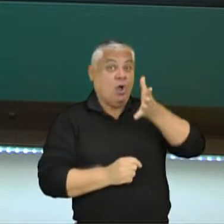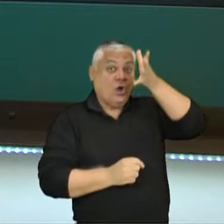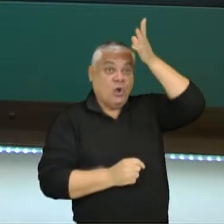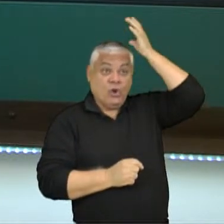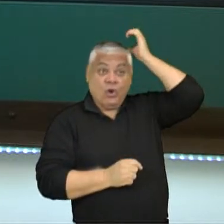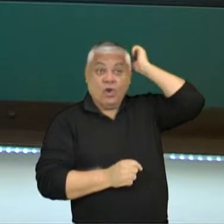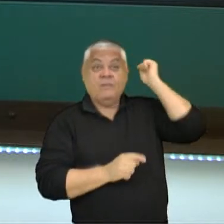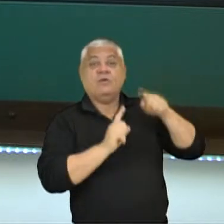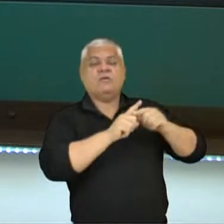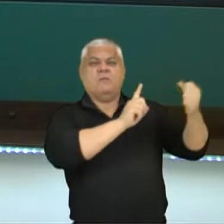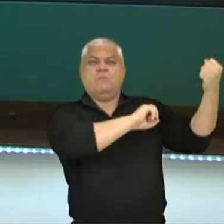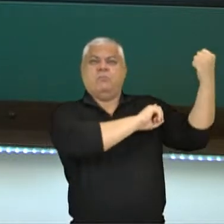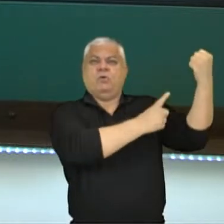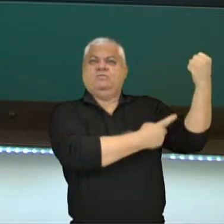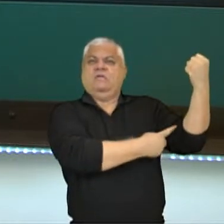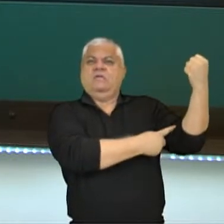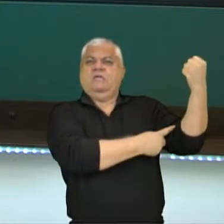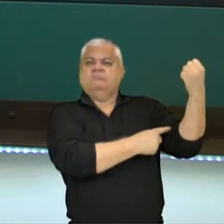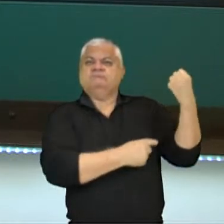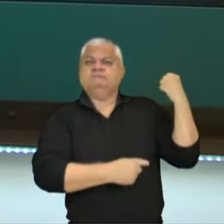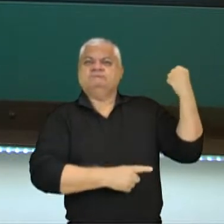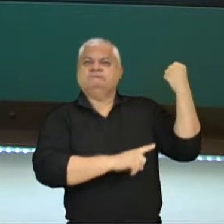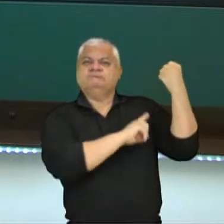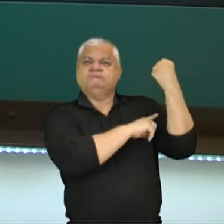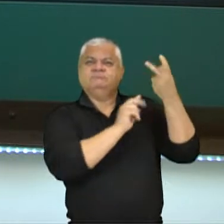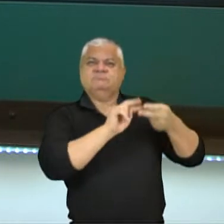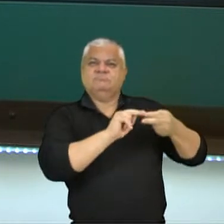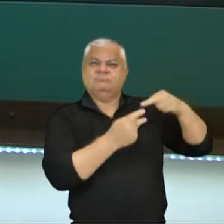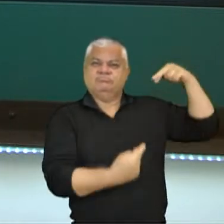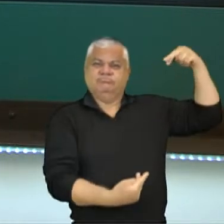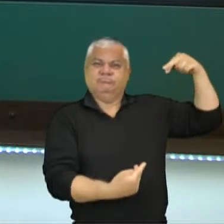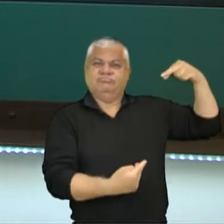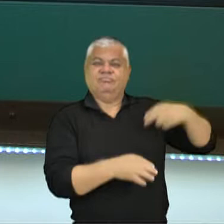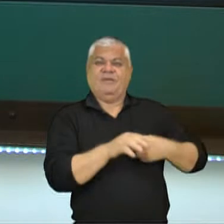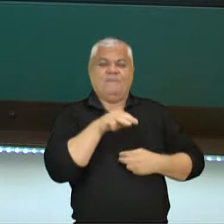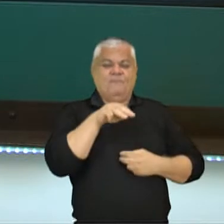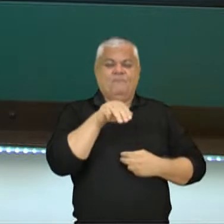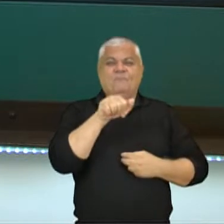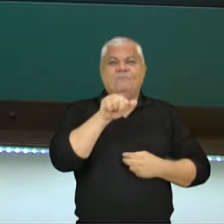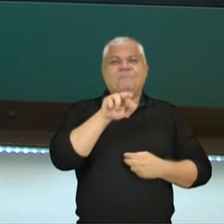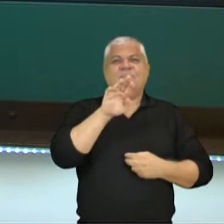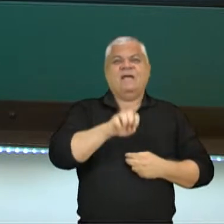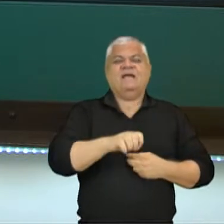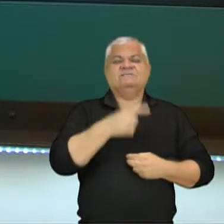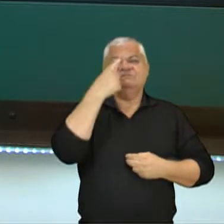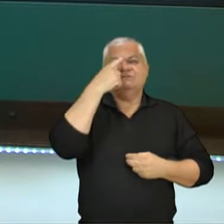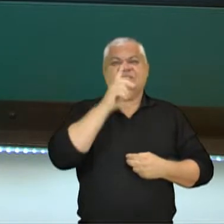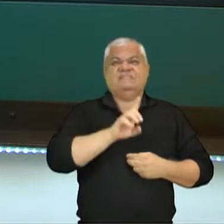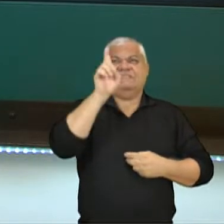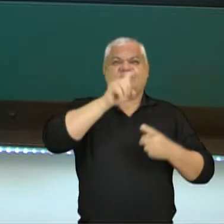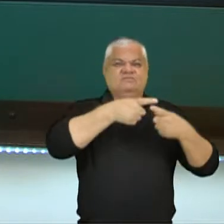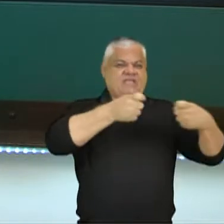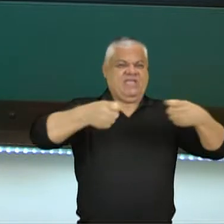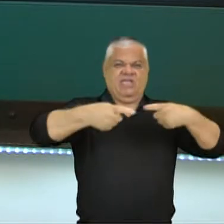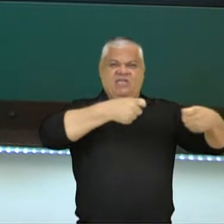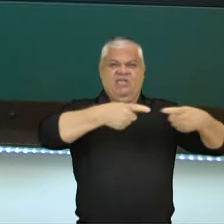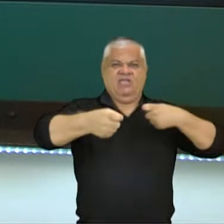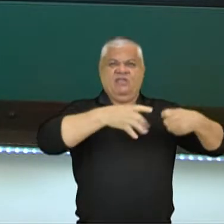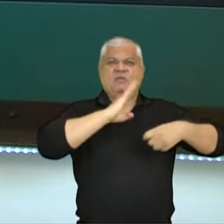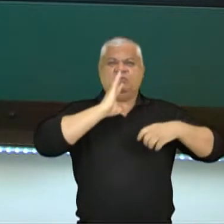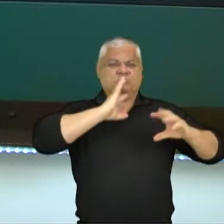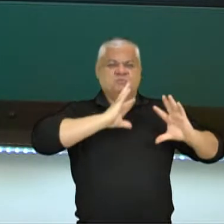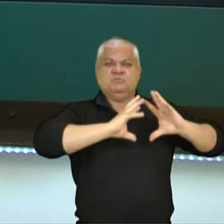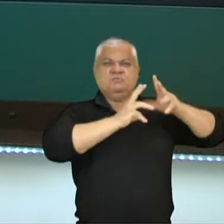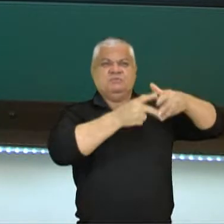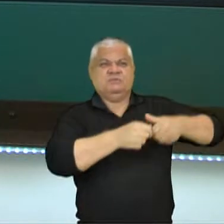que importava é o poder. Sabe aquele DNA de Marte, deus da guerra? Eles queriam ser conhecidos, eles queriam ser a mão de ferro sobre a face da terra.